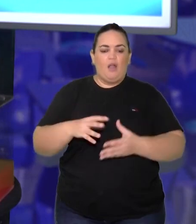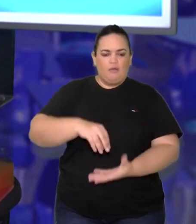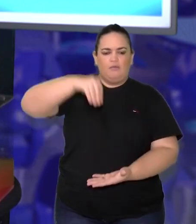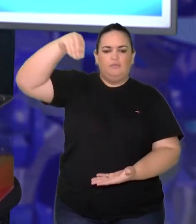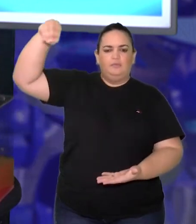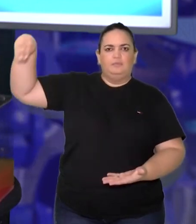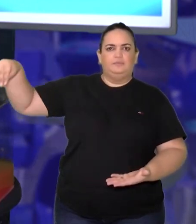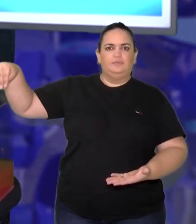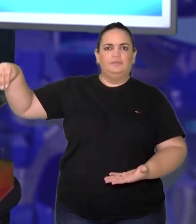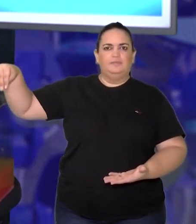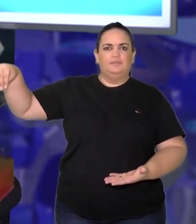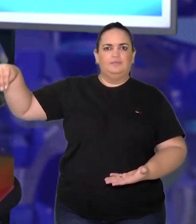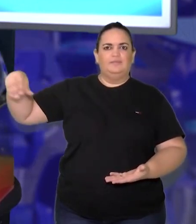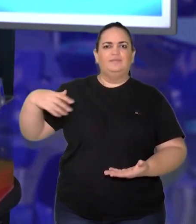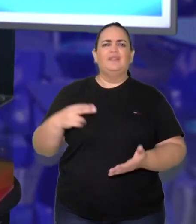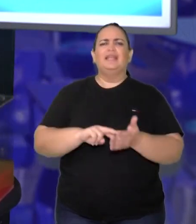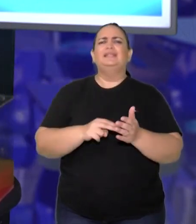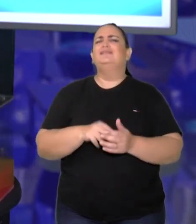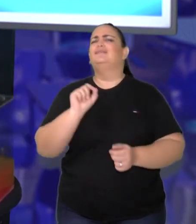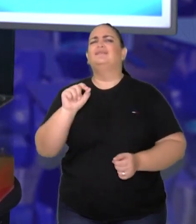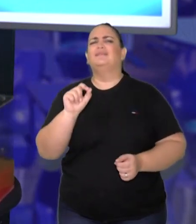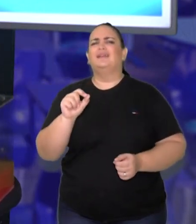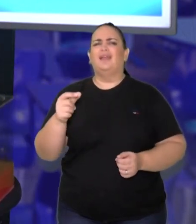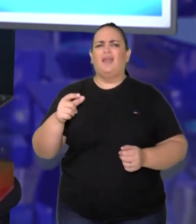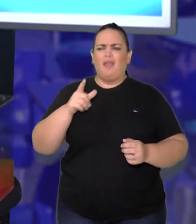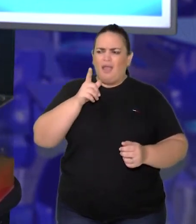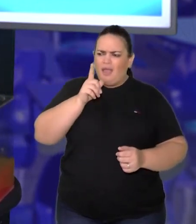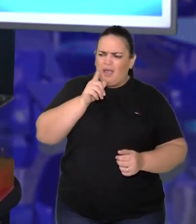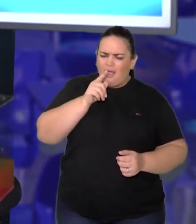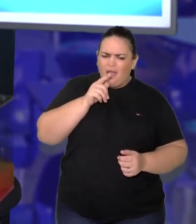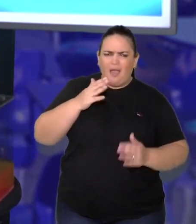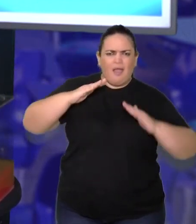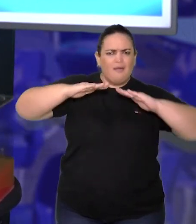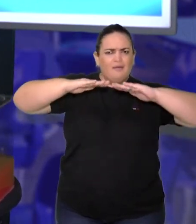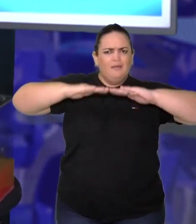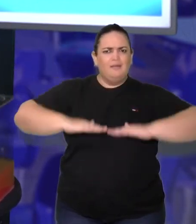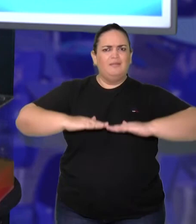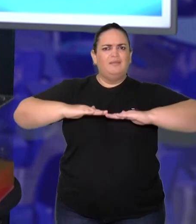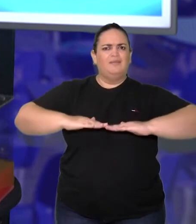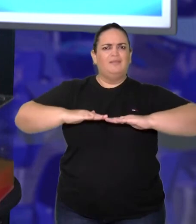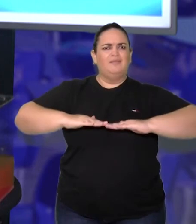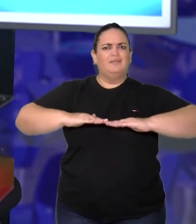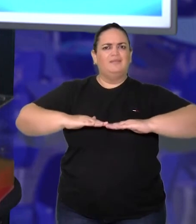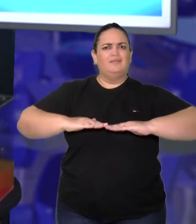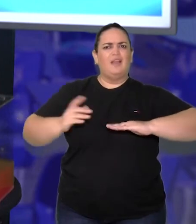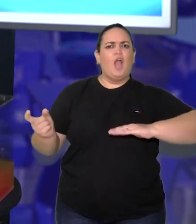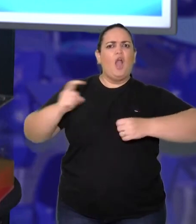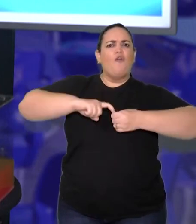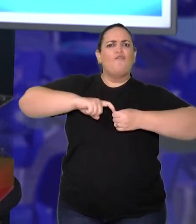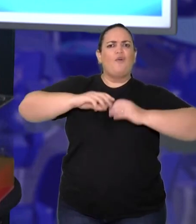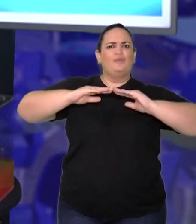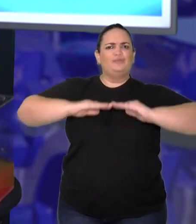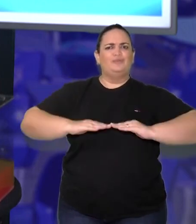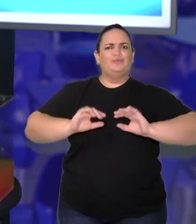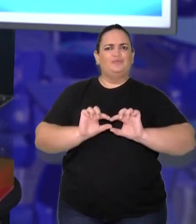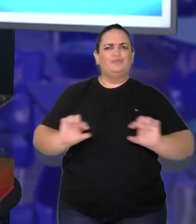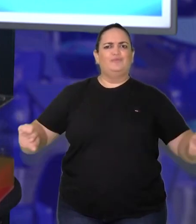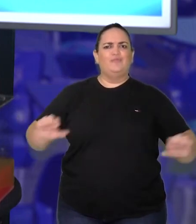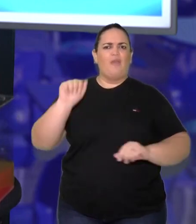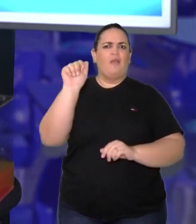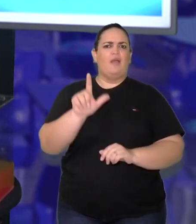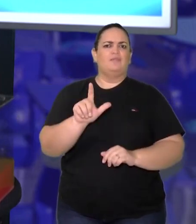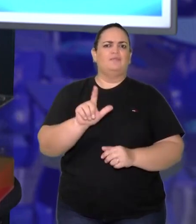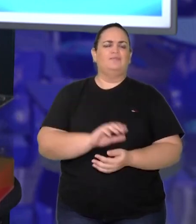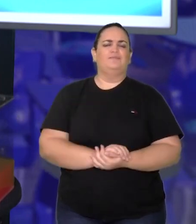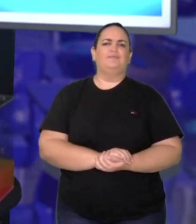Ao remover, verificamos que o nível, ele volta exatamente para onde estava, tá?